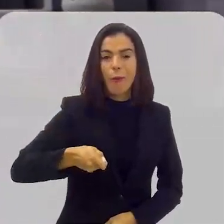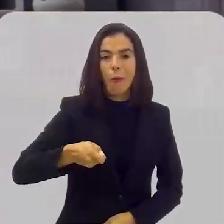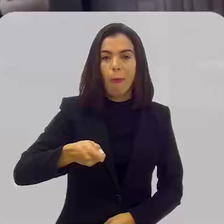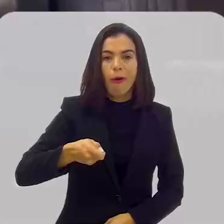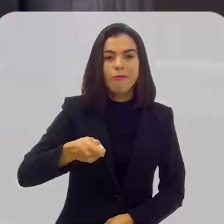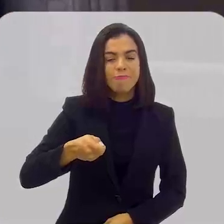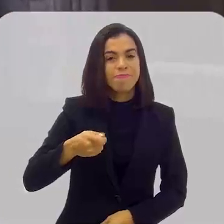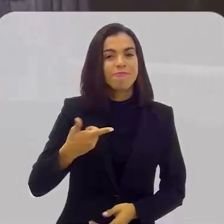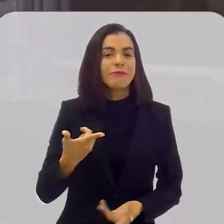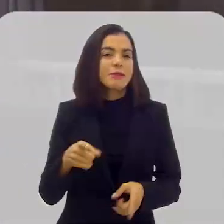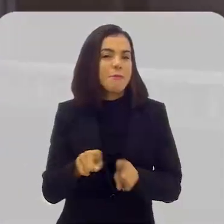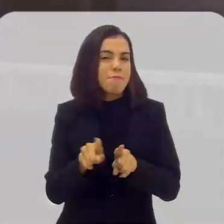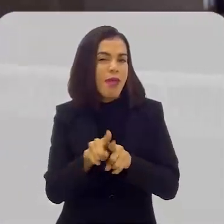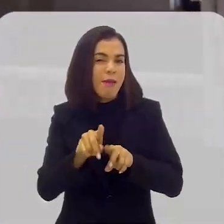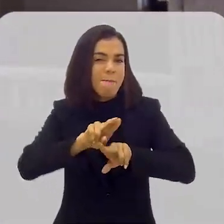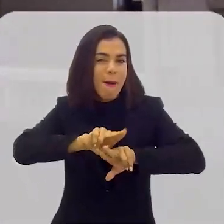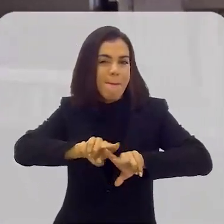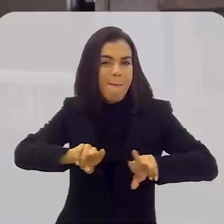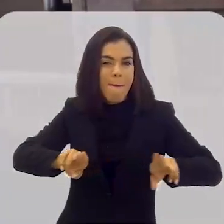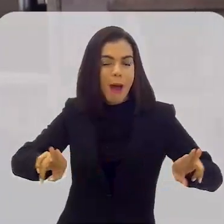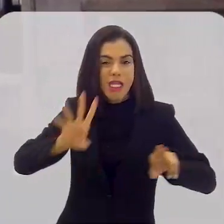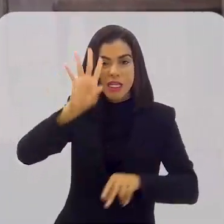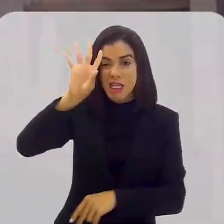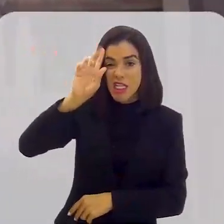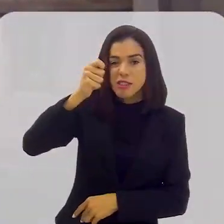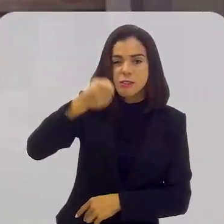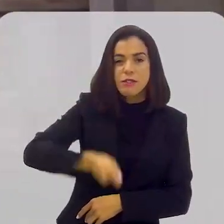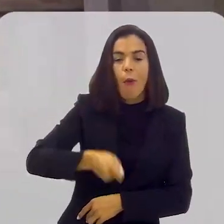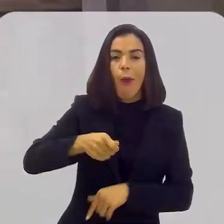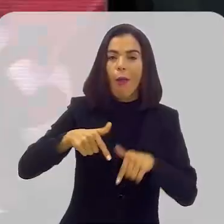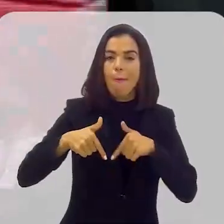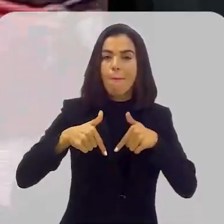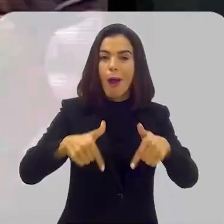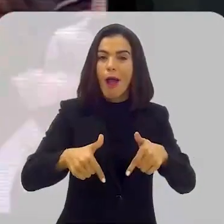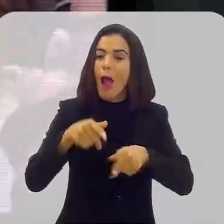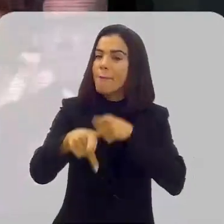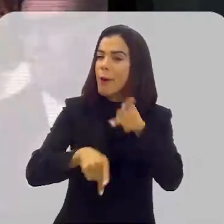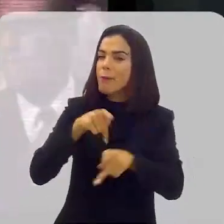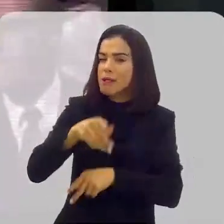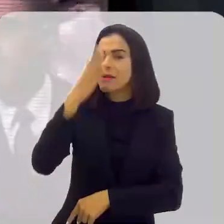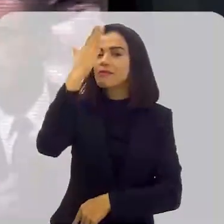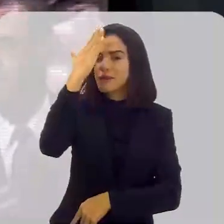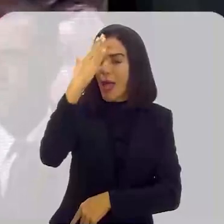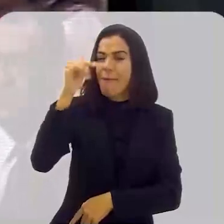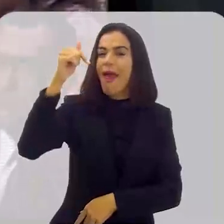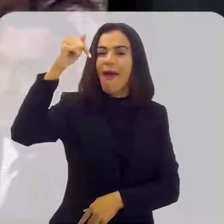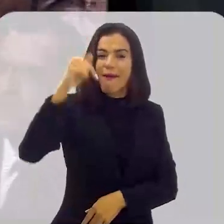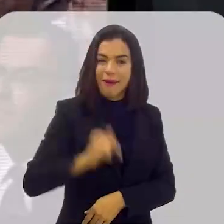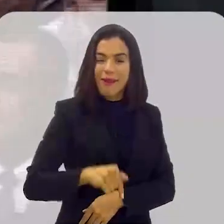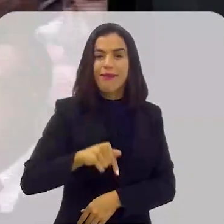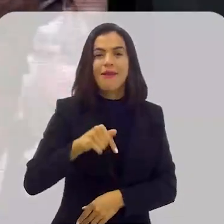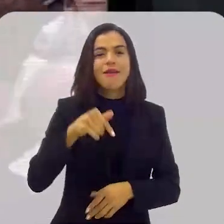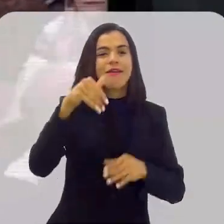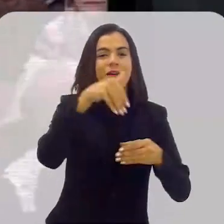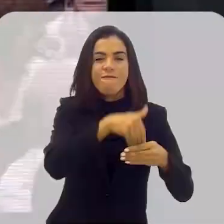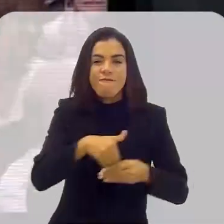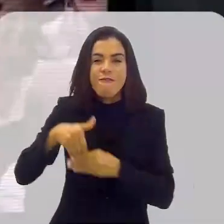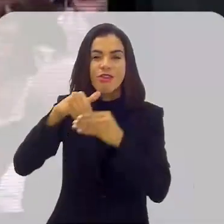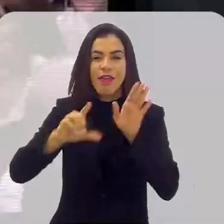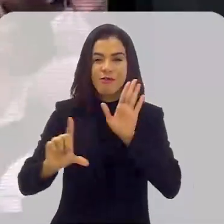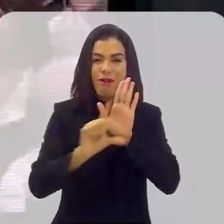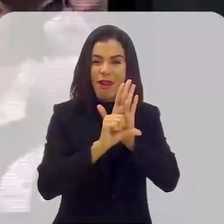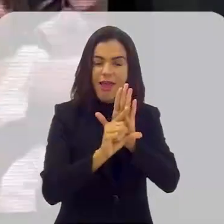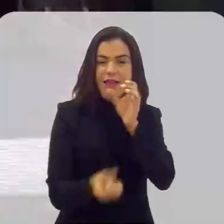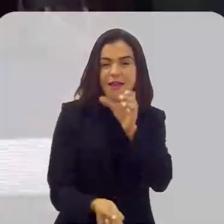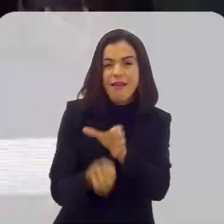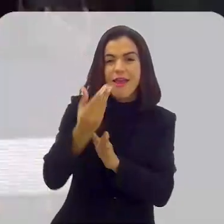tomadas, existem maneiras e maneiras dessas decisões, mas o povo, ele sabe que é aqui que são votadas as leis, são feitos os